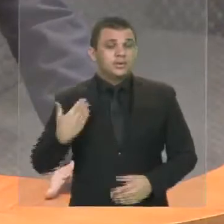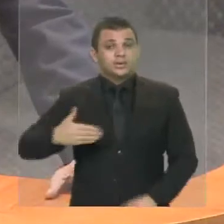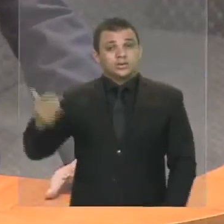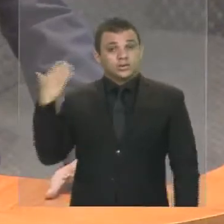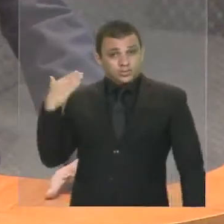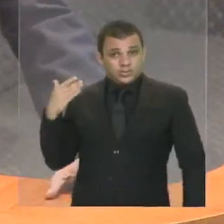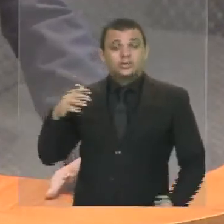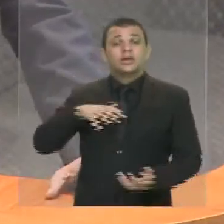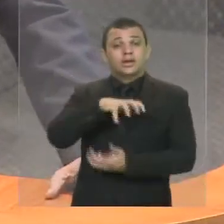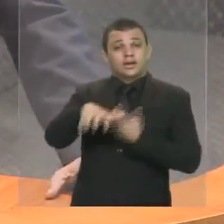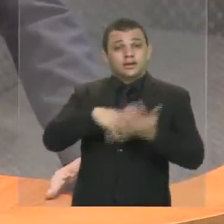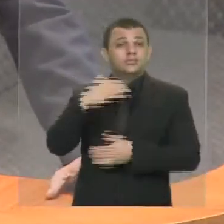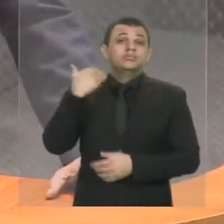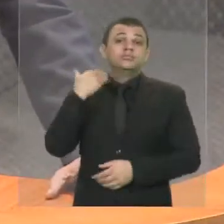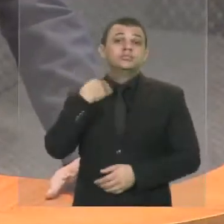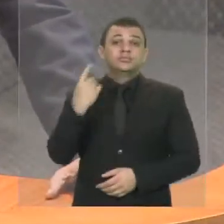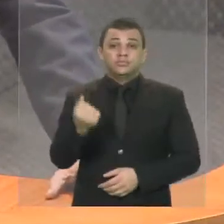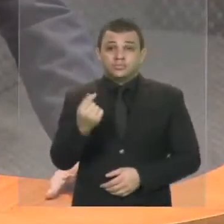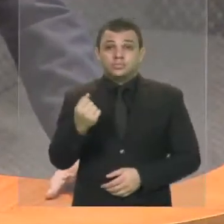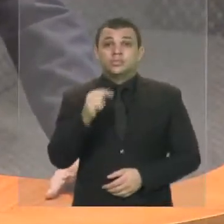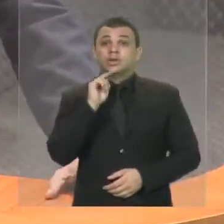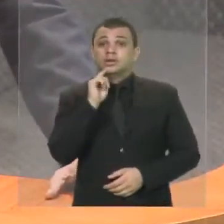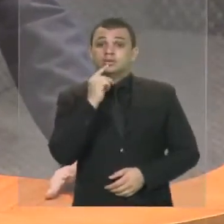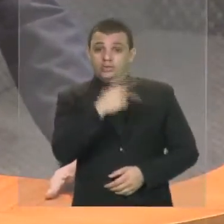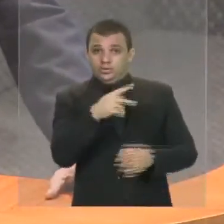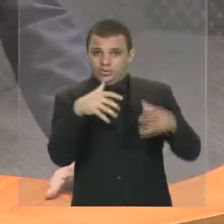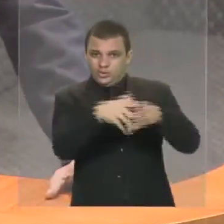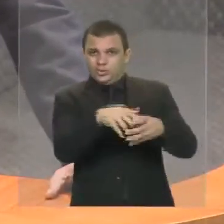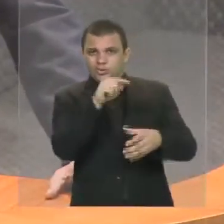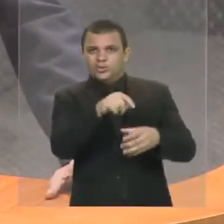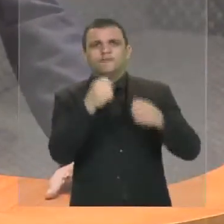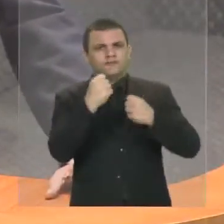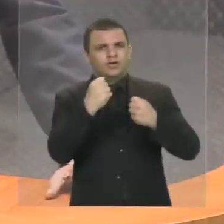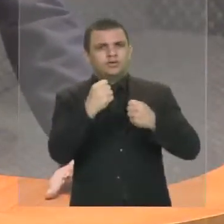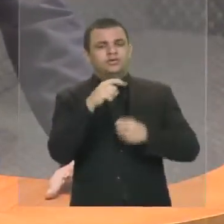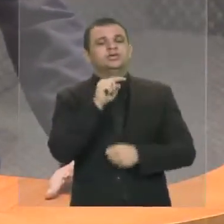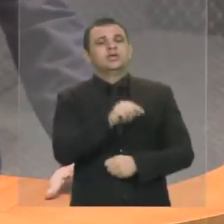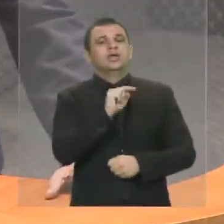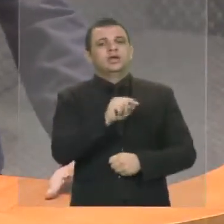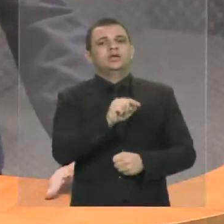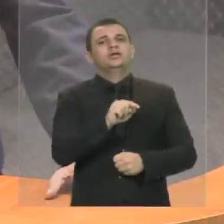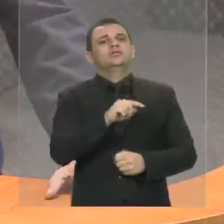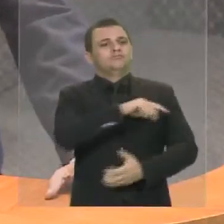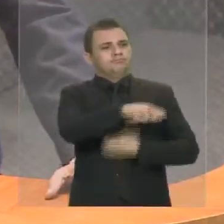país saíram com reajuste de 7%, 8%.